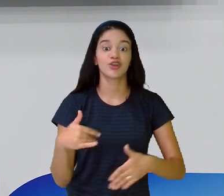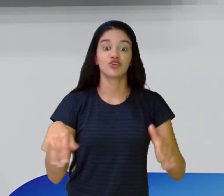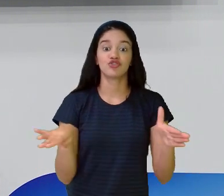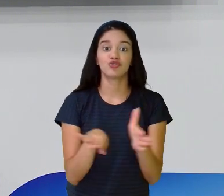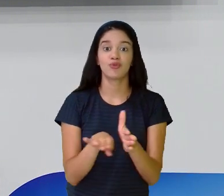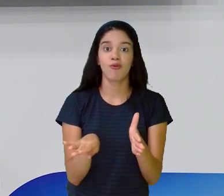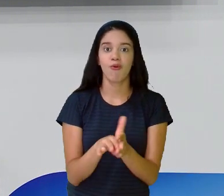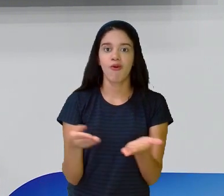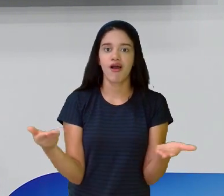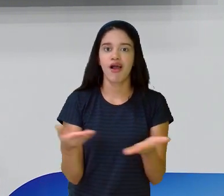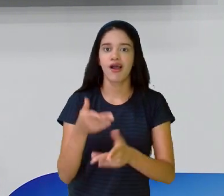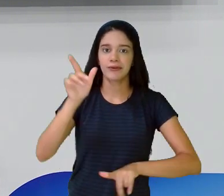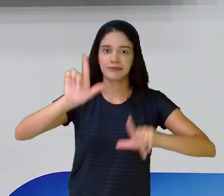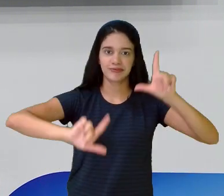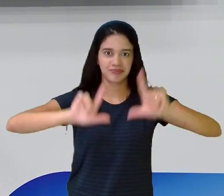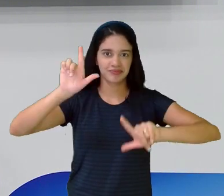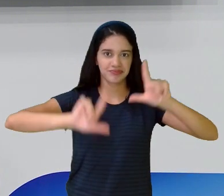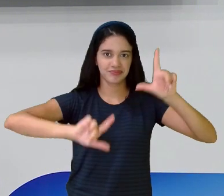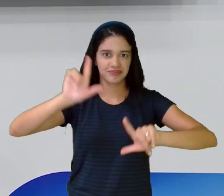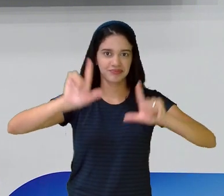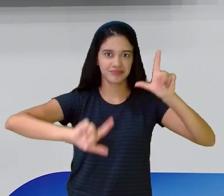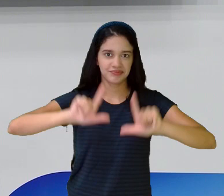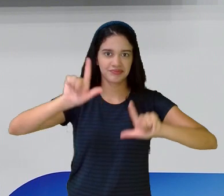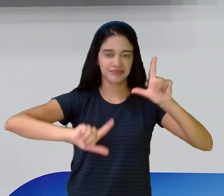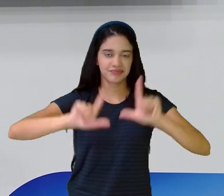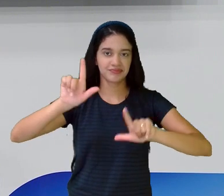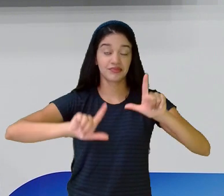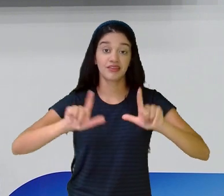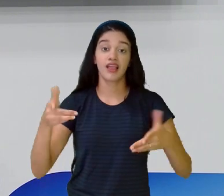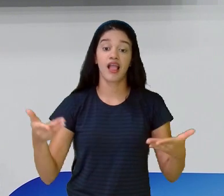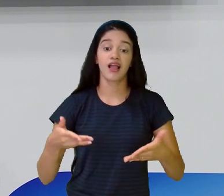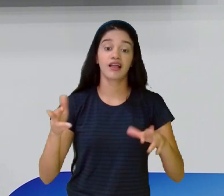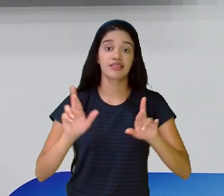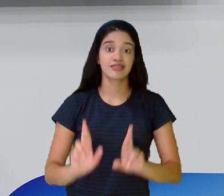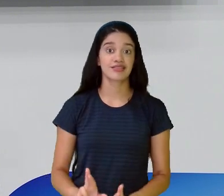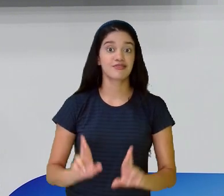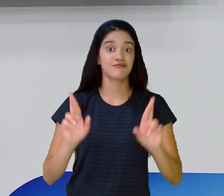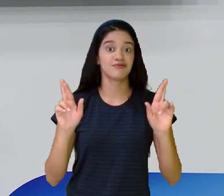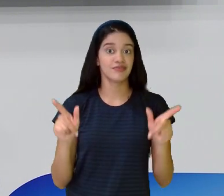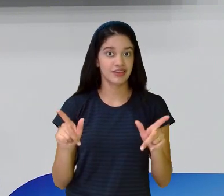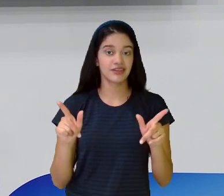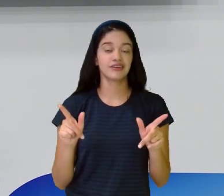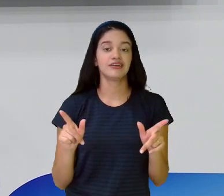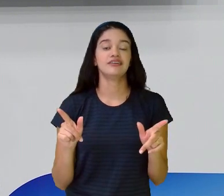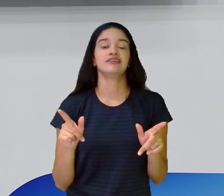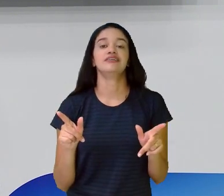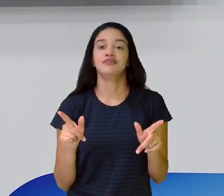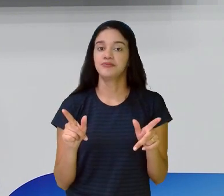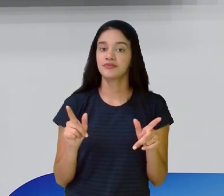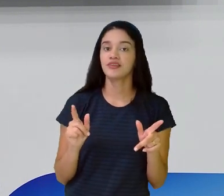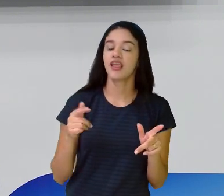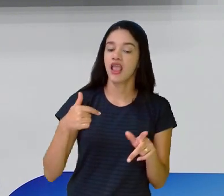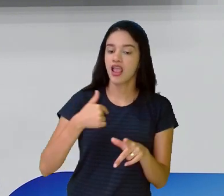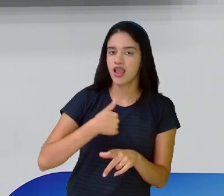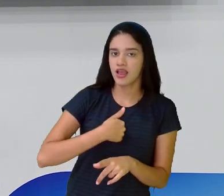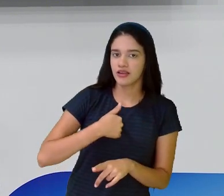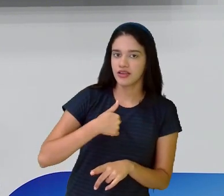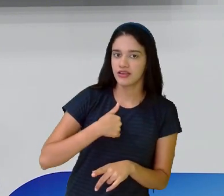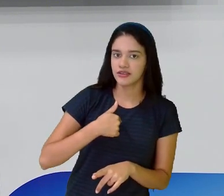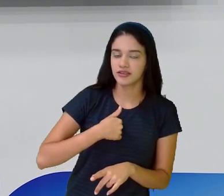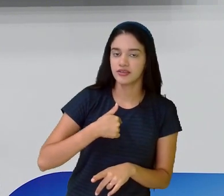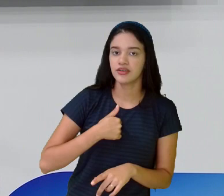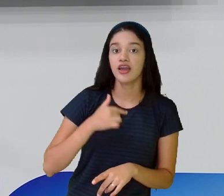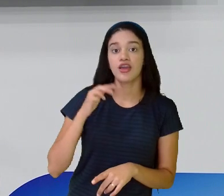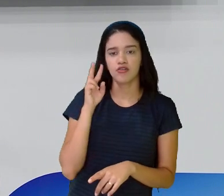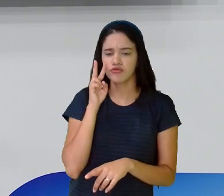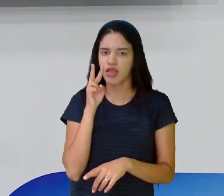aí nas telas. Não tem por isso, diferente dos outros contos, a gente que ouvia, ele é um